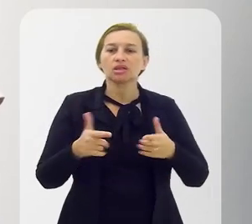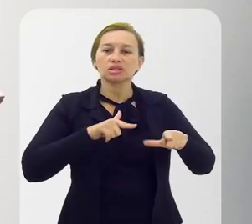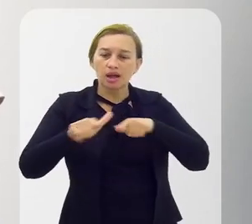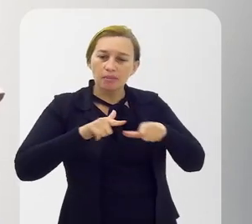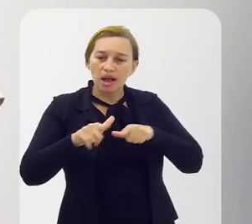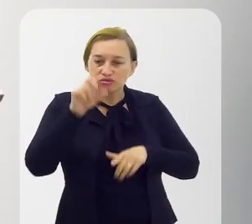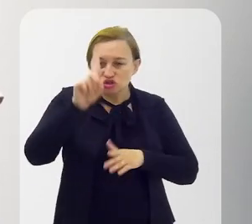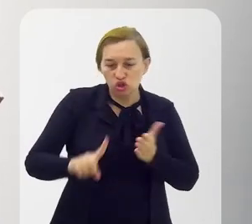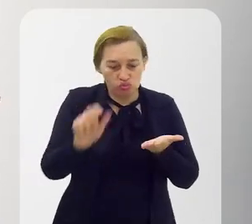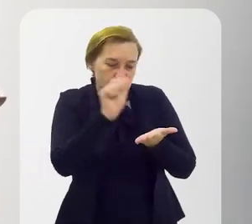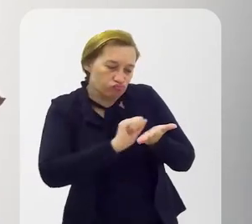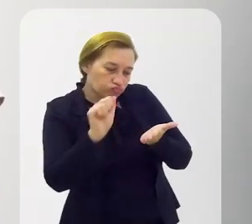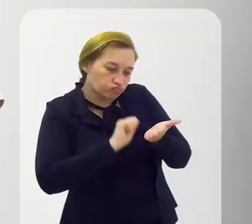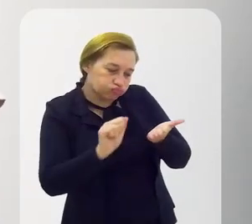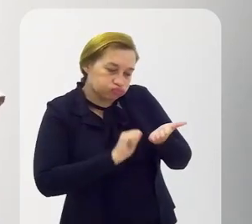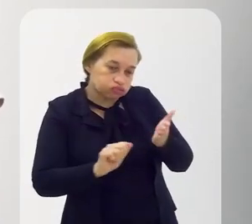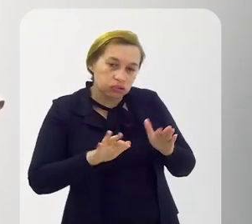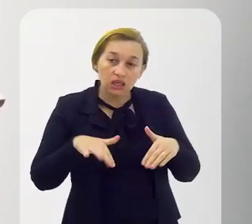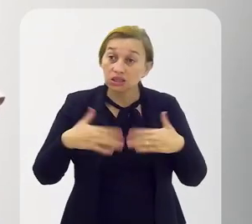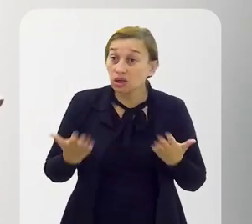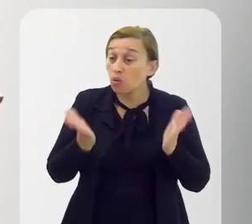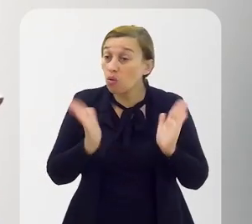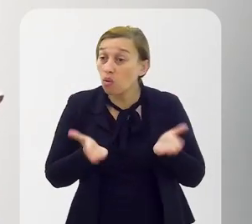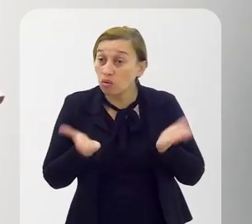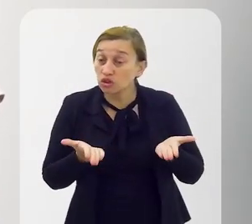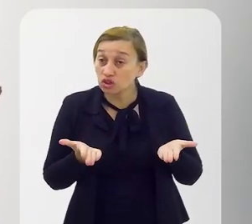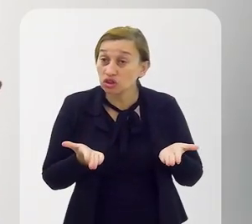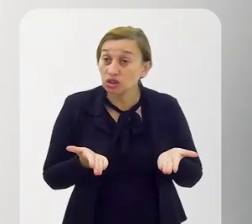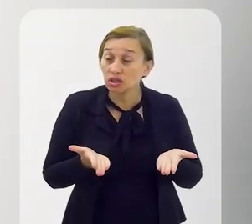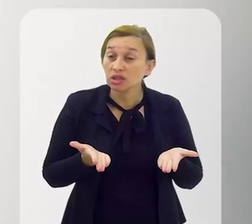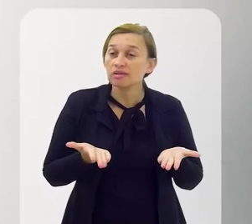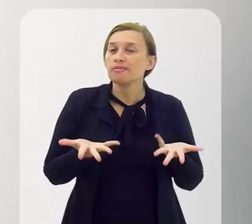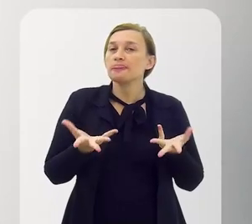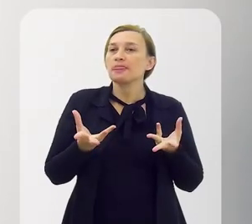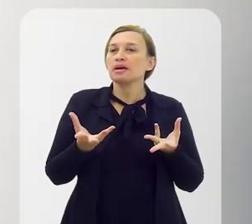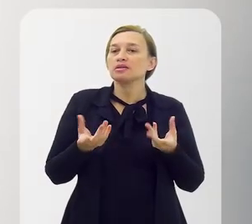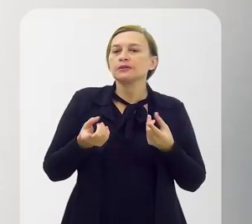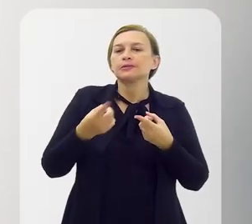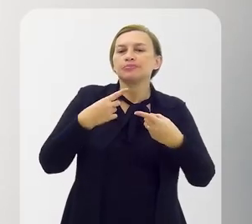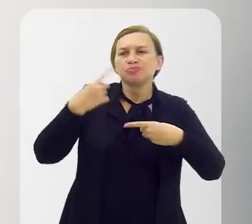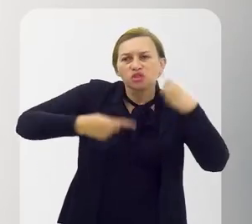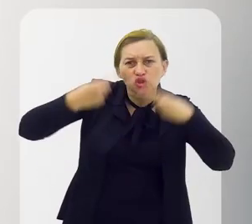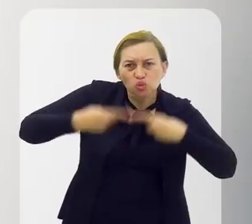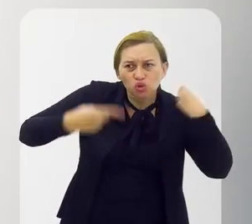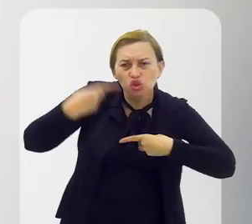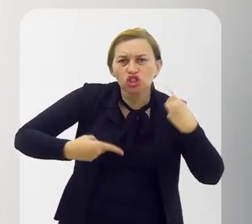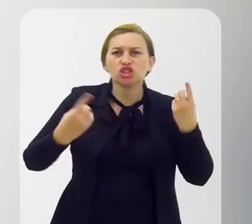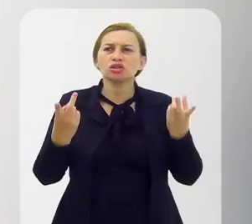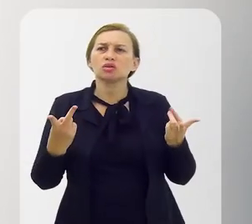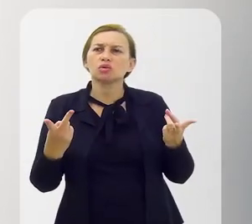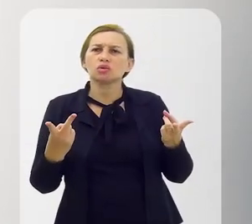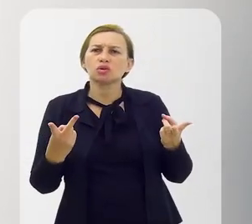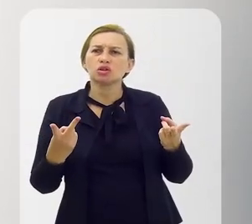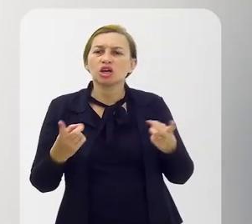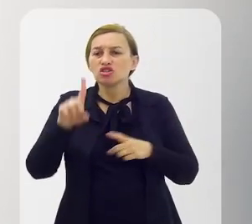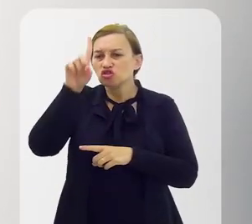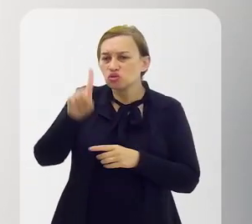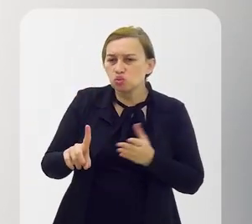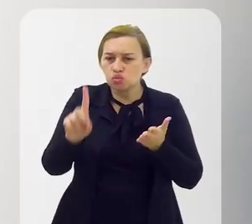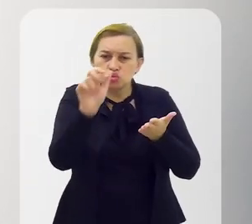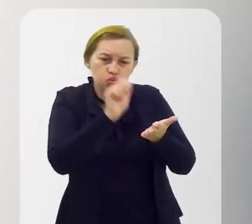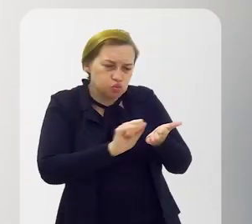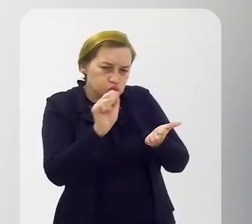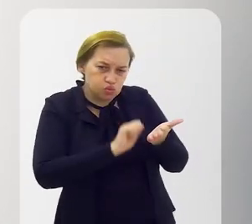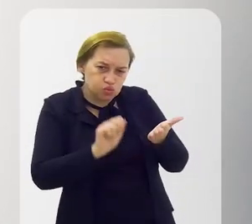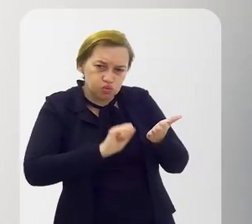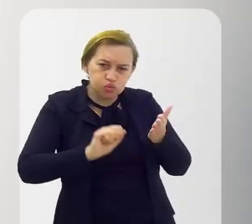direitos autorais Então, basicamente com direitos autorais Então, tem hoje uma questão muito discutida sobre a questão